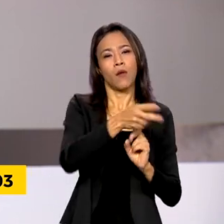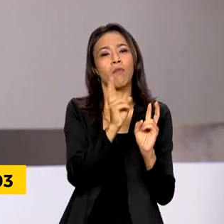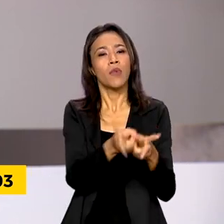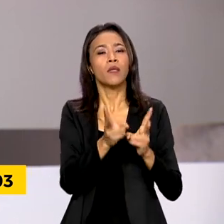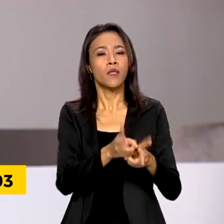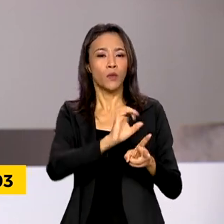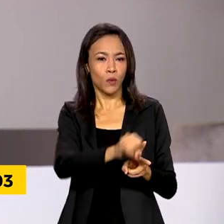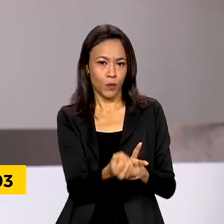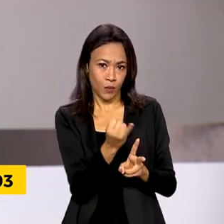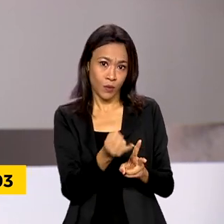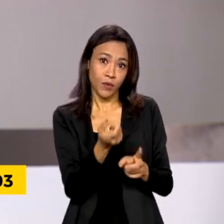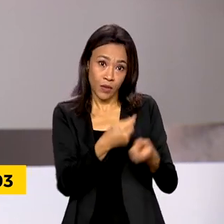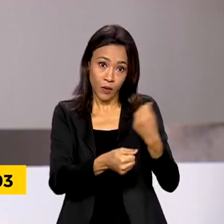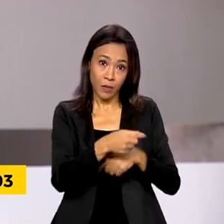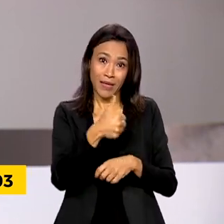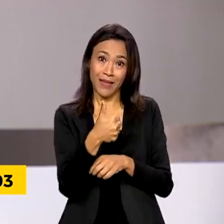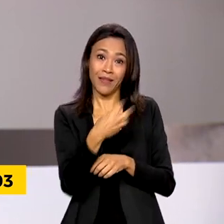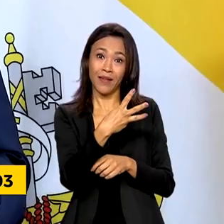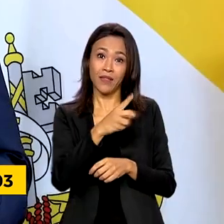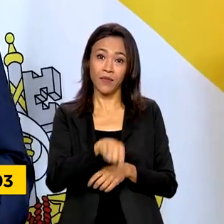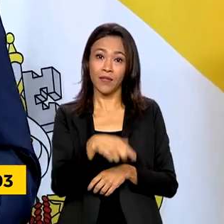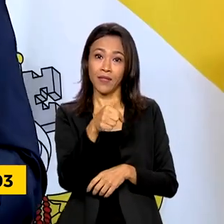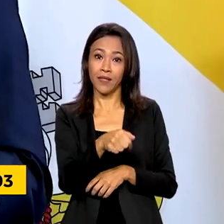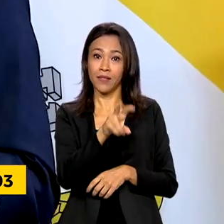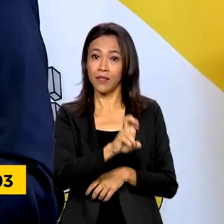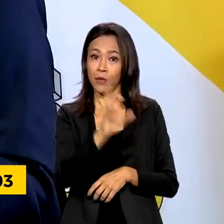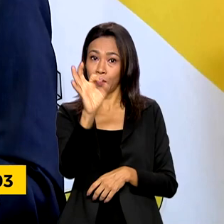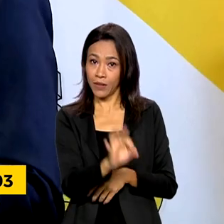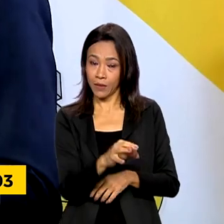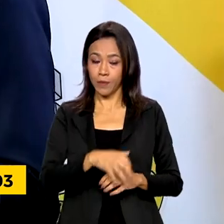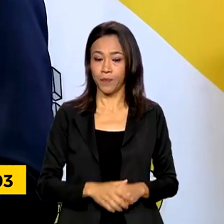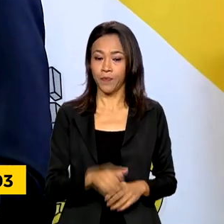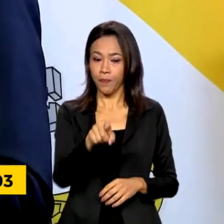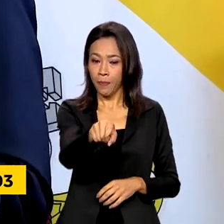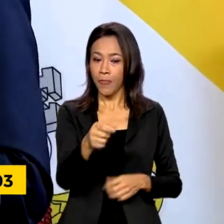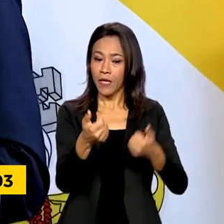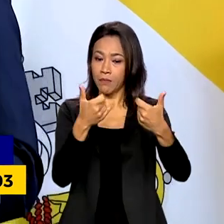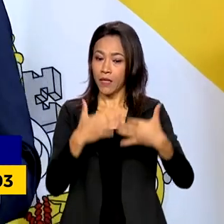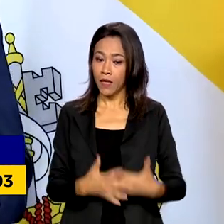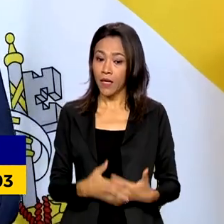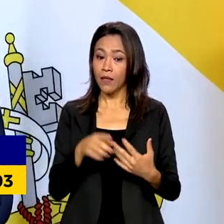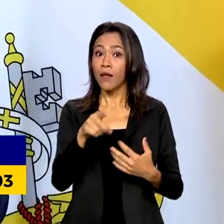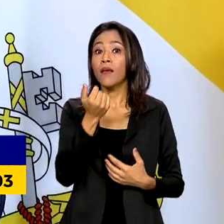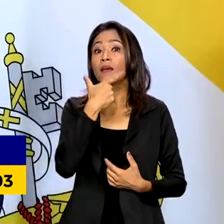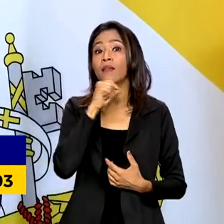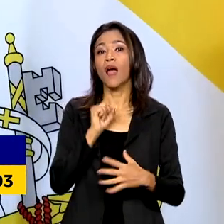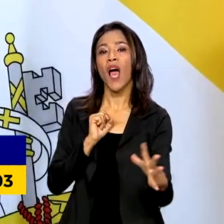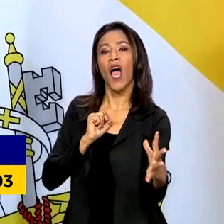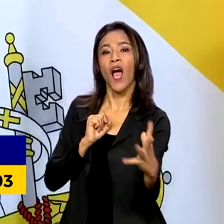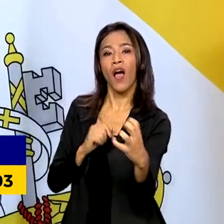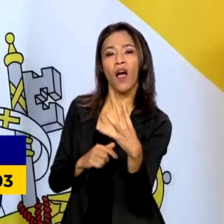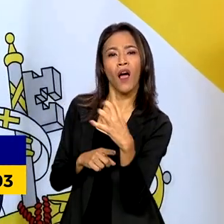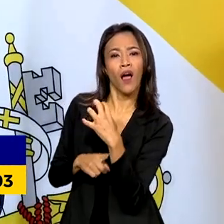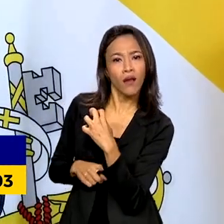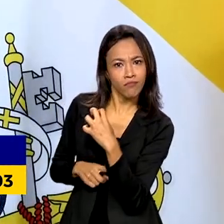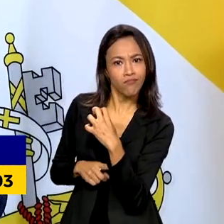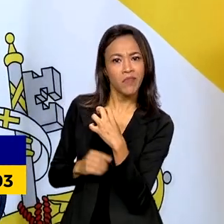,75%. Quem está brigando com o Banco Central hoje é a sociedade brasileira.